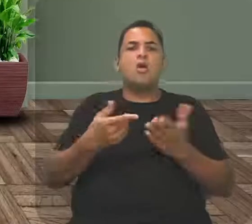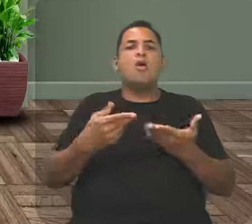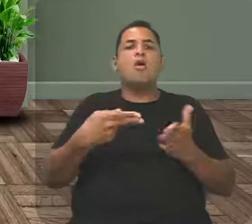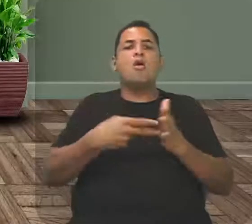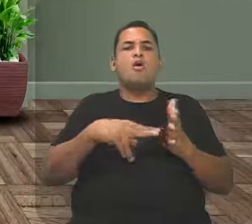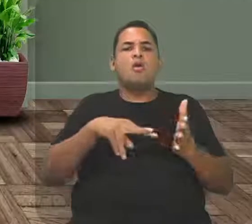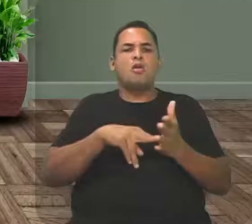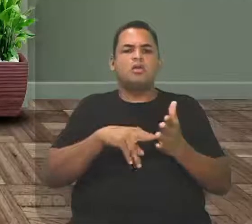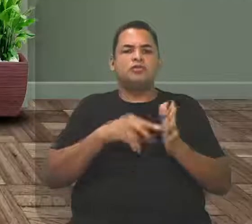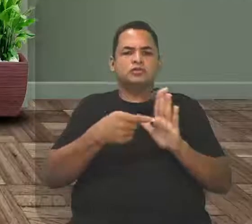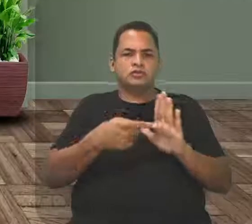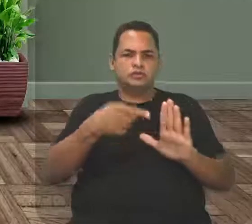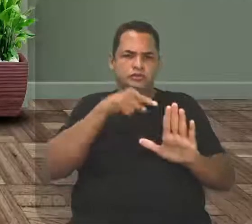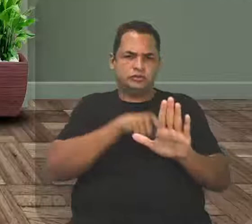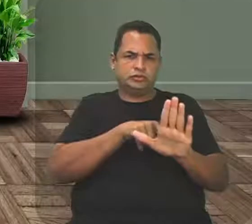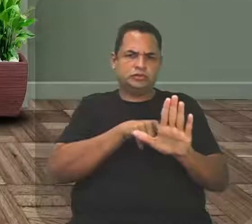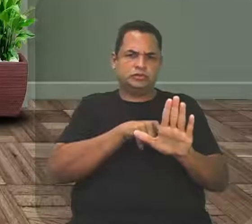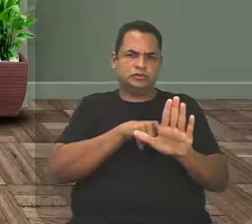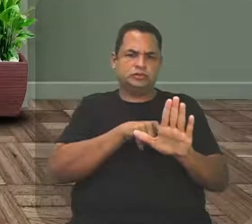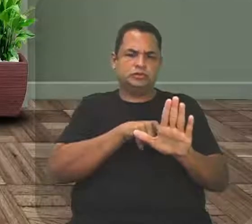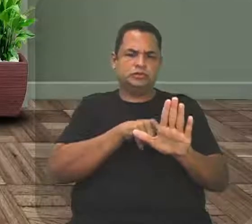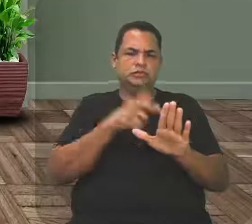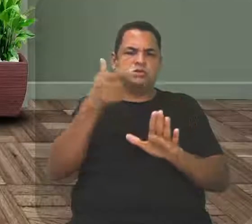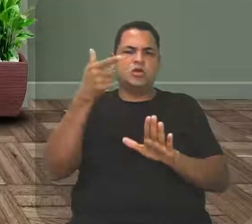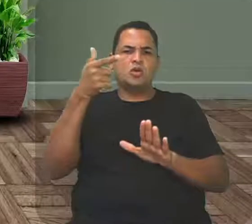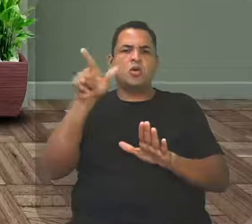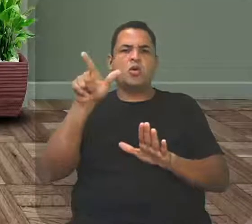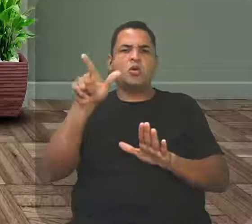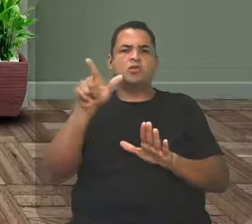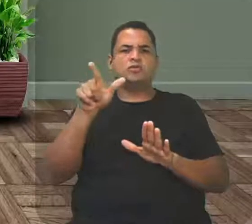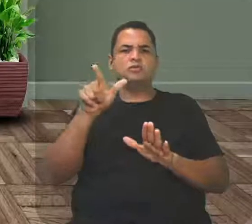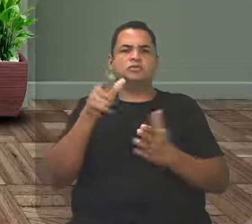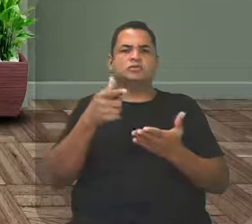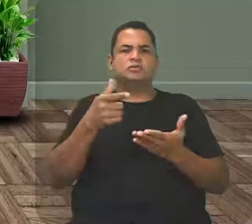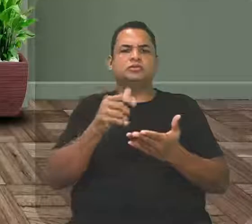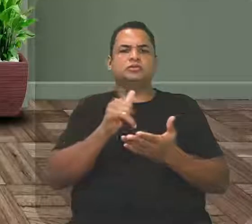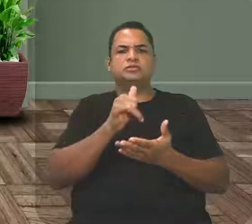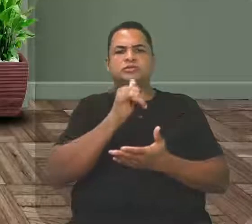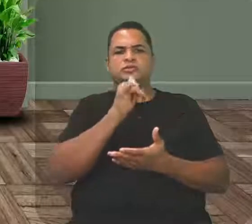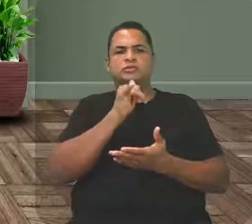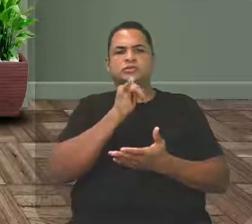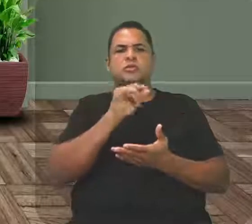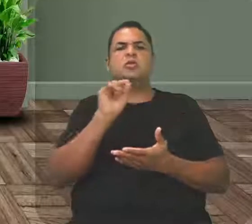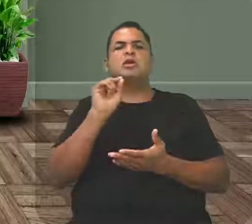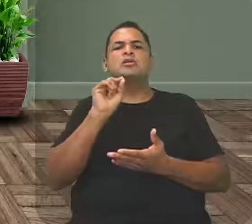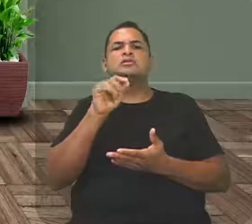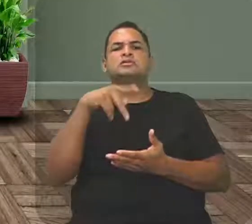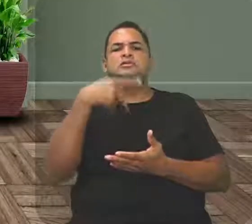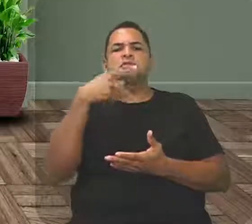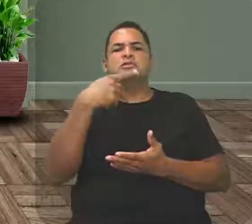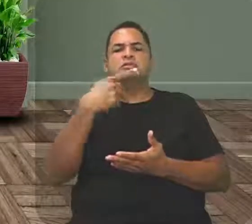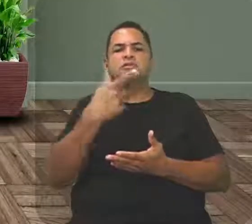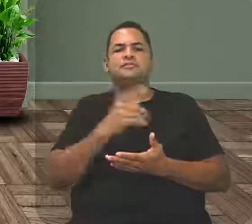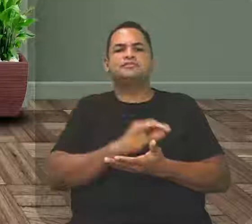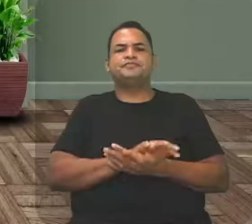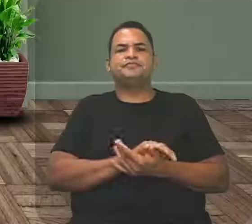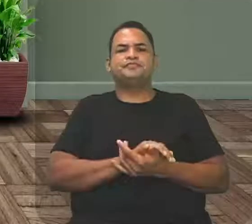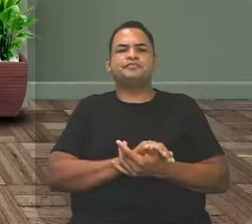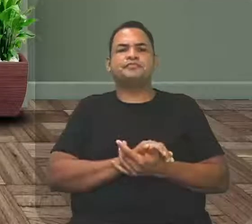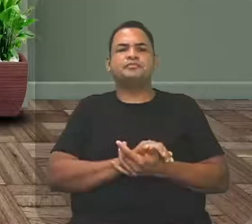figurado. Outro exemplo, Amadinha? Uai, que trem é esse que você falou aí? Também, olha só,